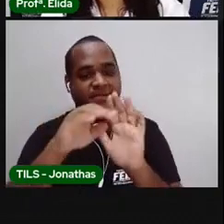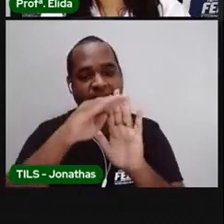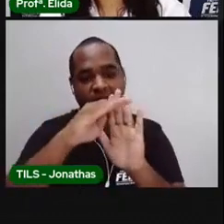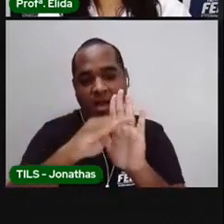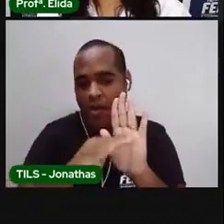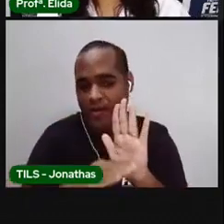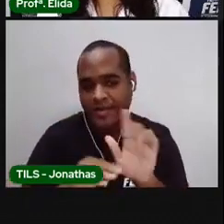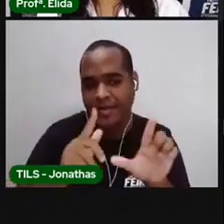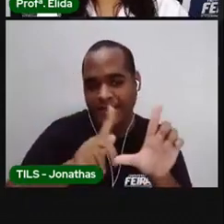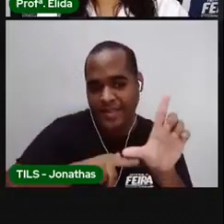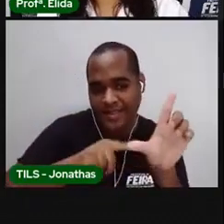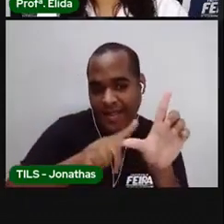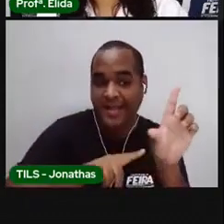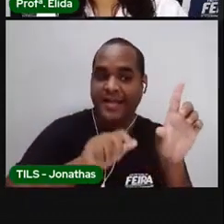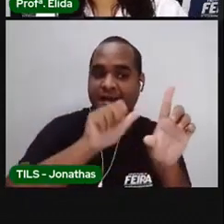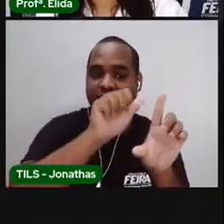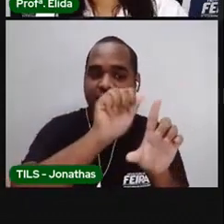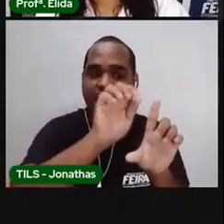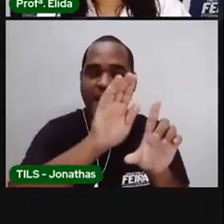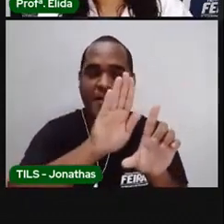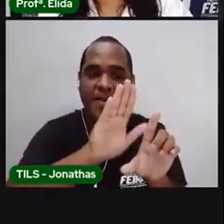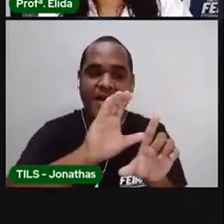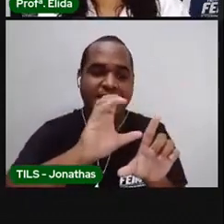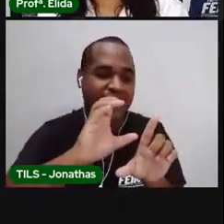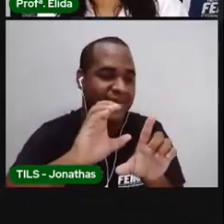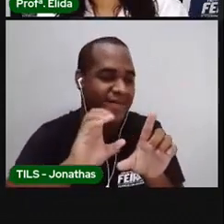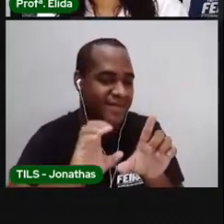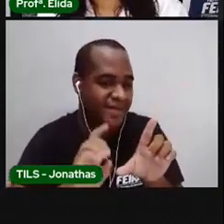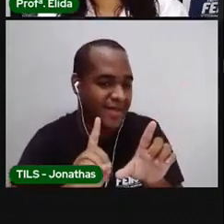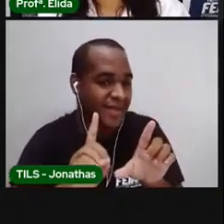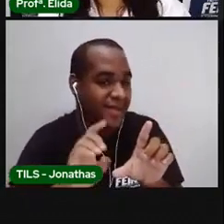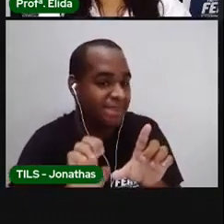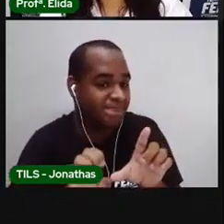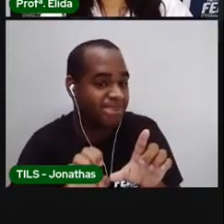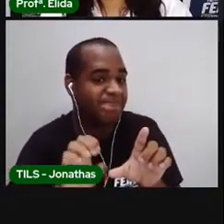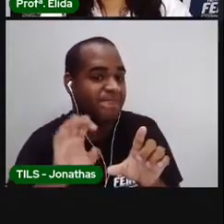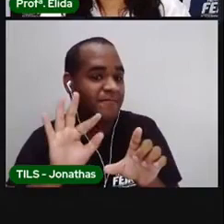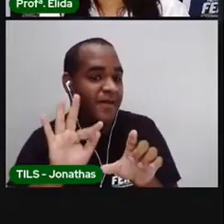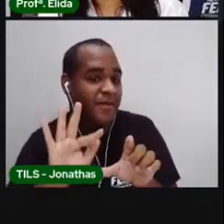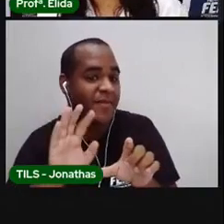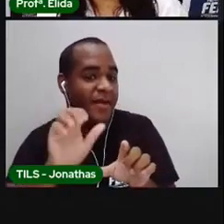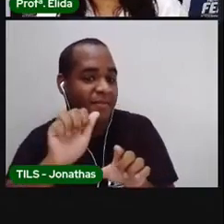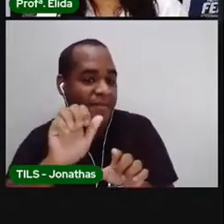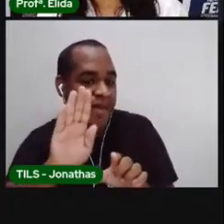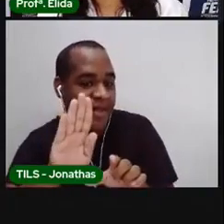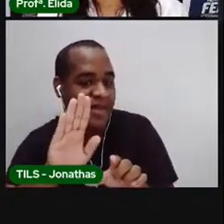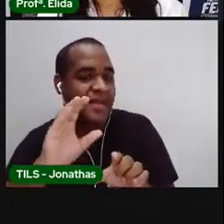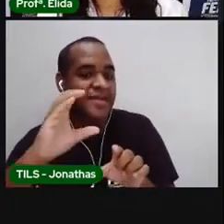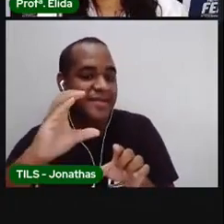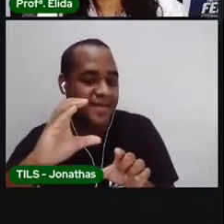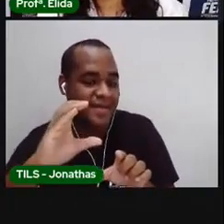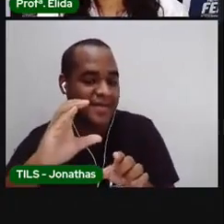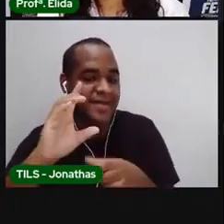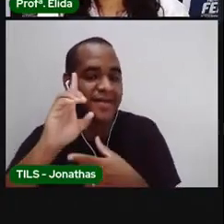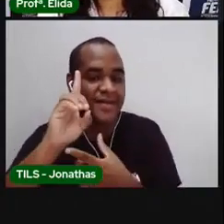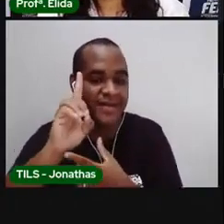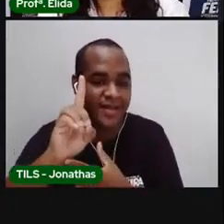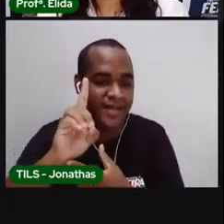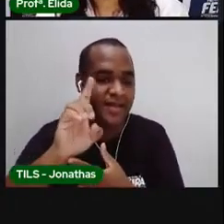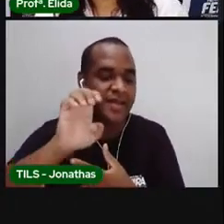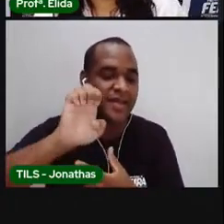alfabética é aquela que segue a ordem do alfabeto. A, B, C,